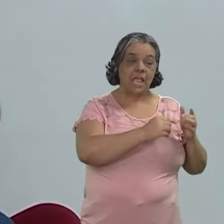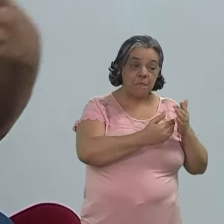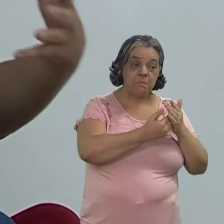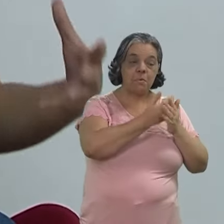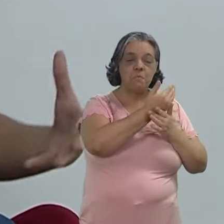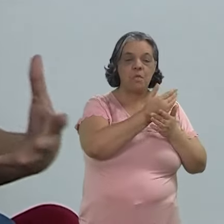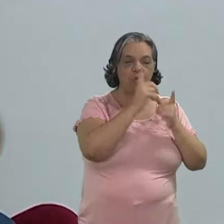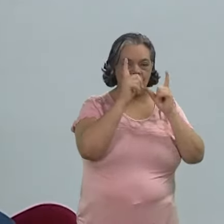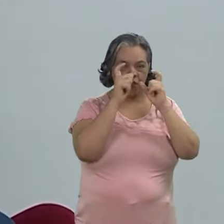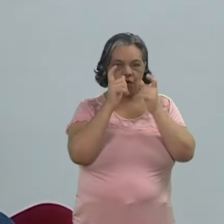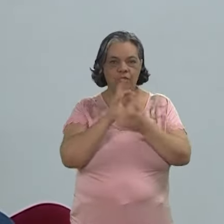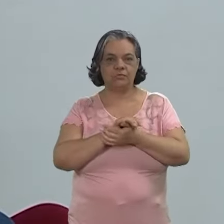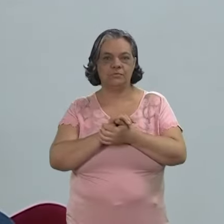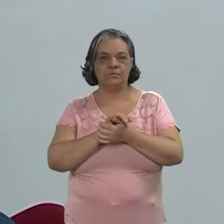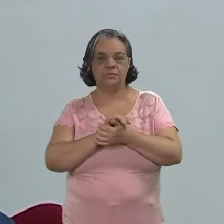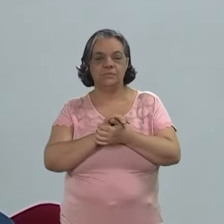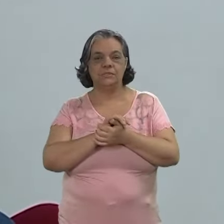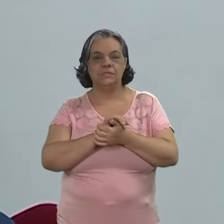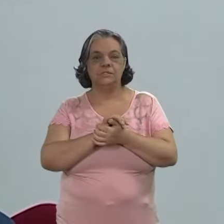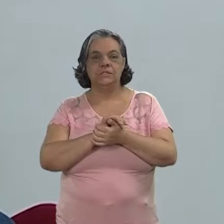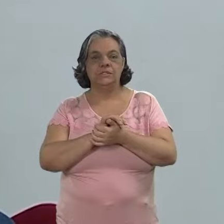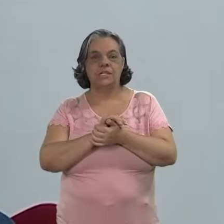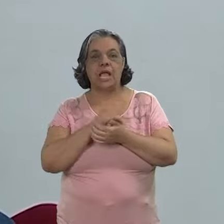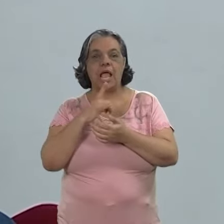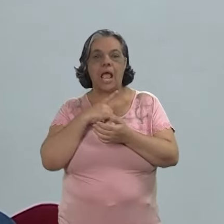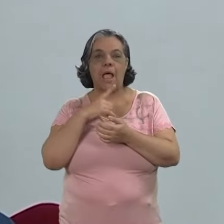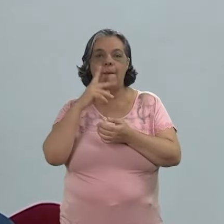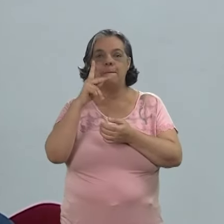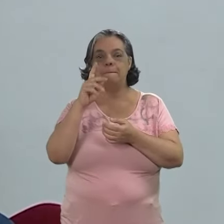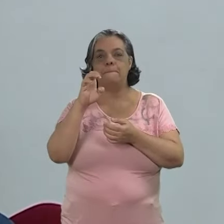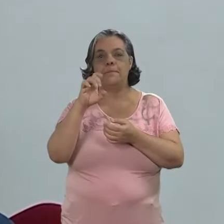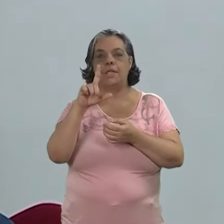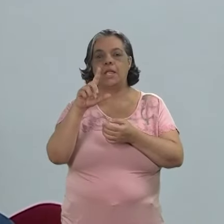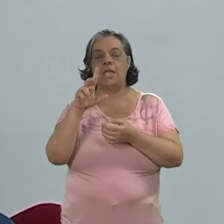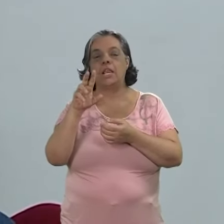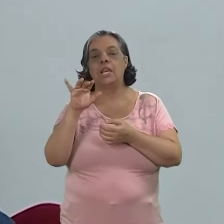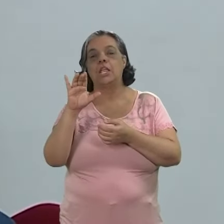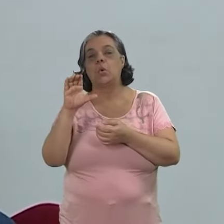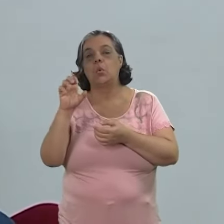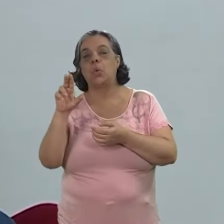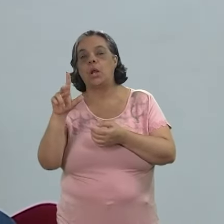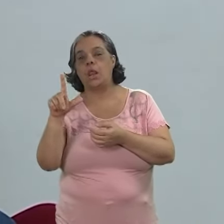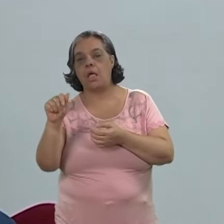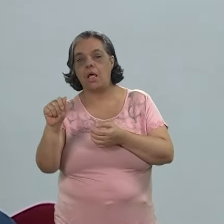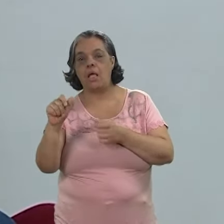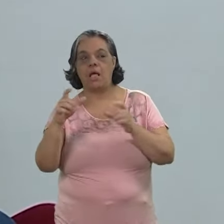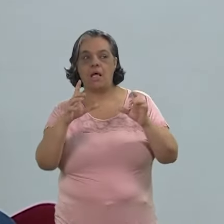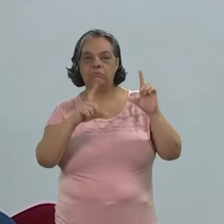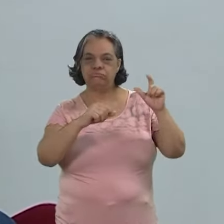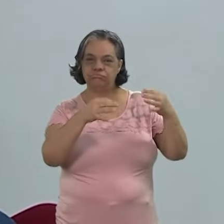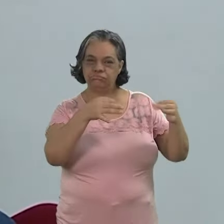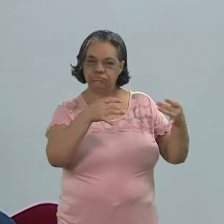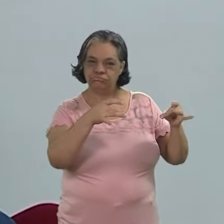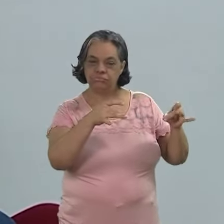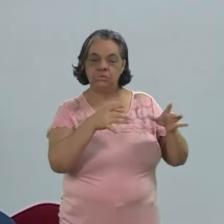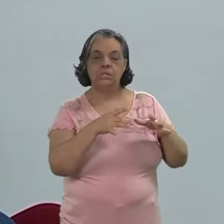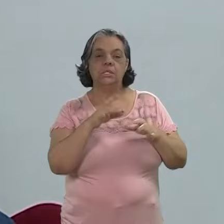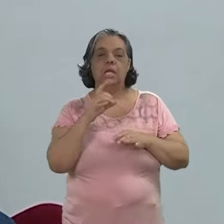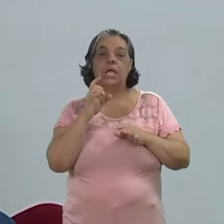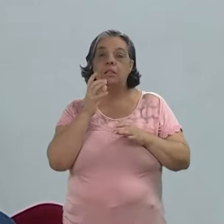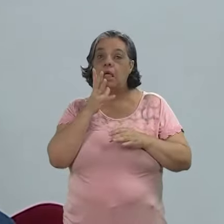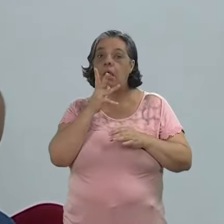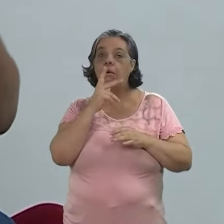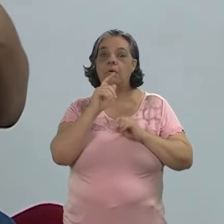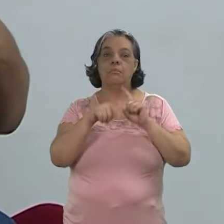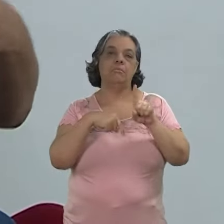Ainda é imprimir a foto. Se eu falar para você que a película, a película é muito mais duradoura até